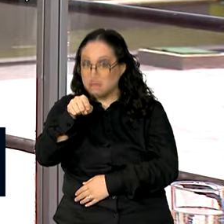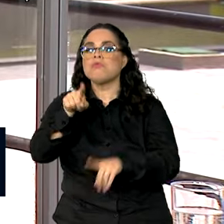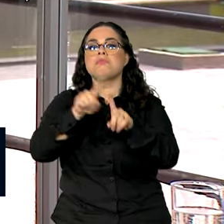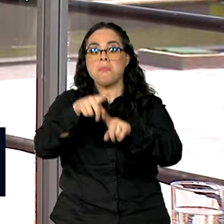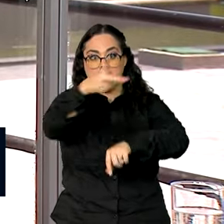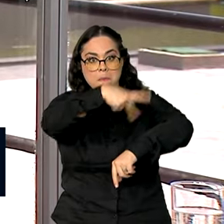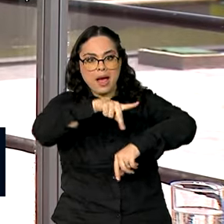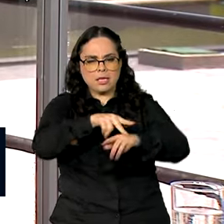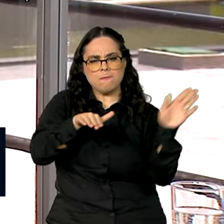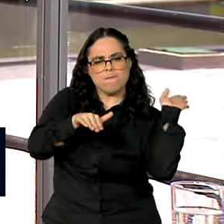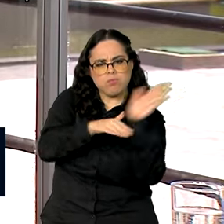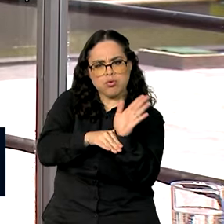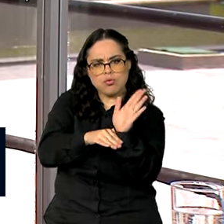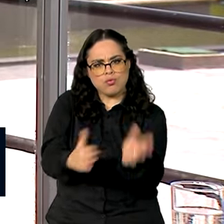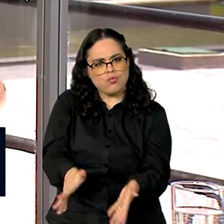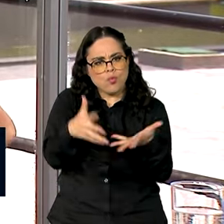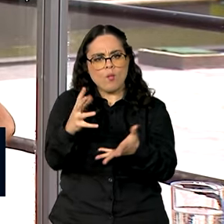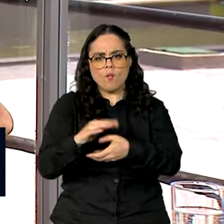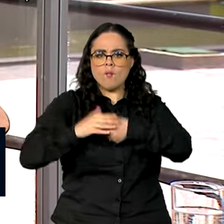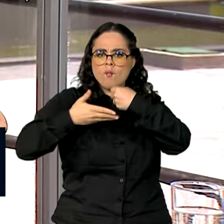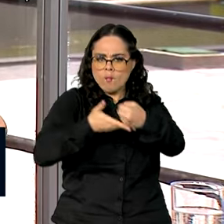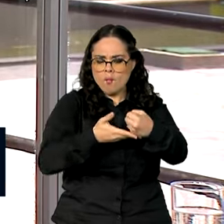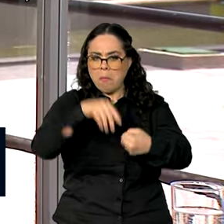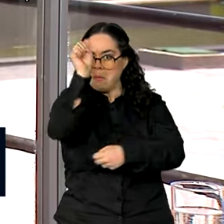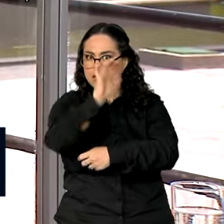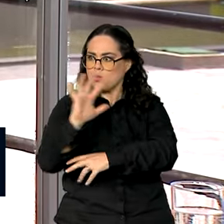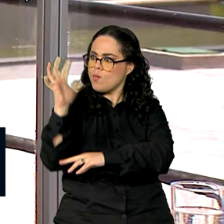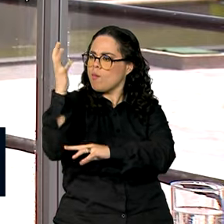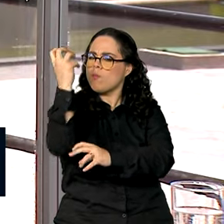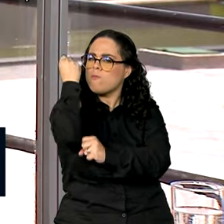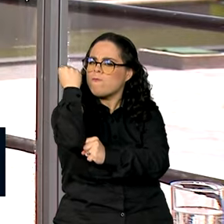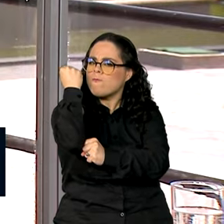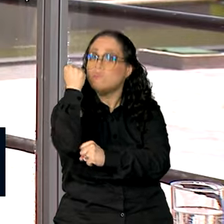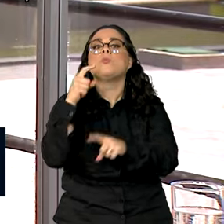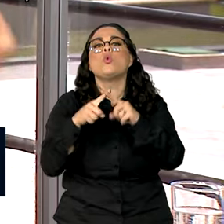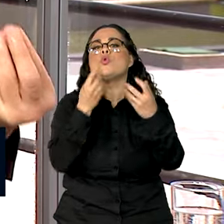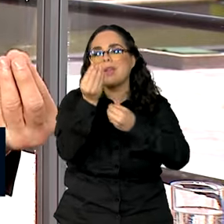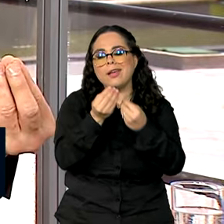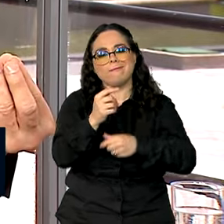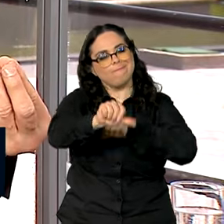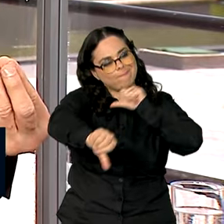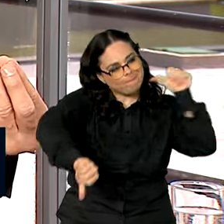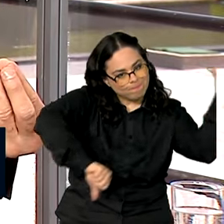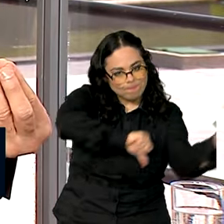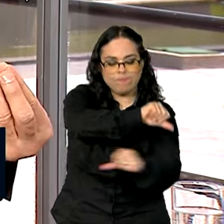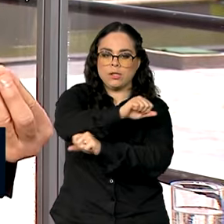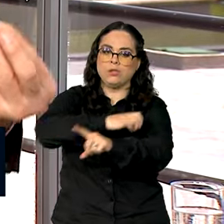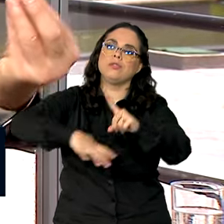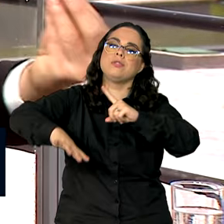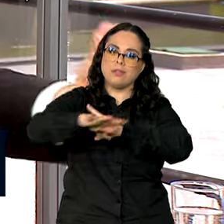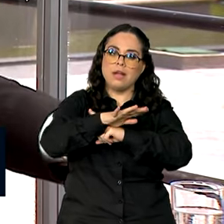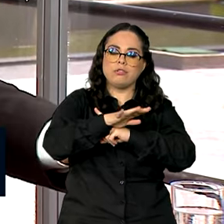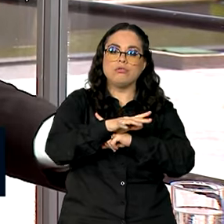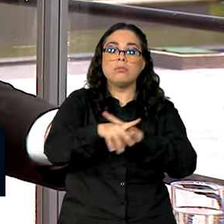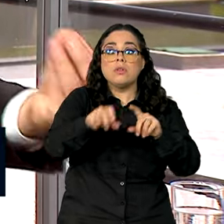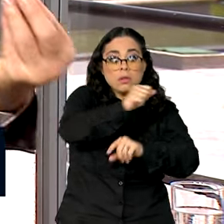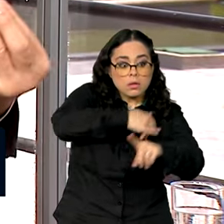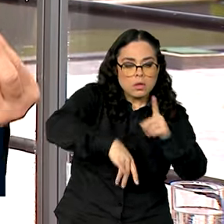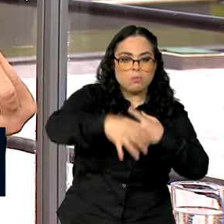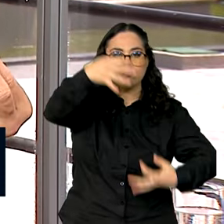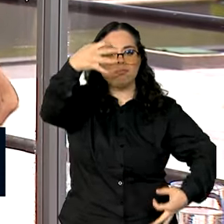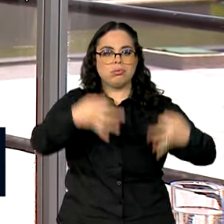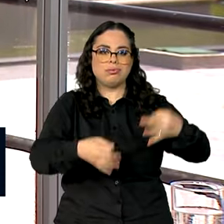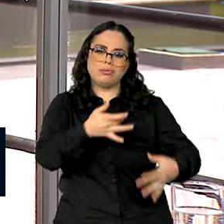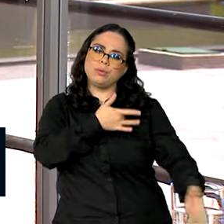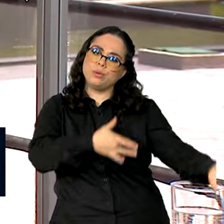países que contribuem tanto com a sustentabilidade como o Brasil para que a gente possa transformar a sociedade em uma sociedade mais justa,